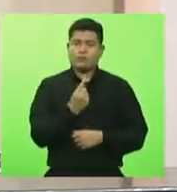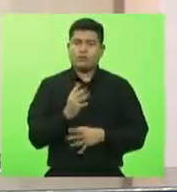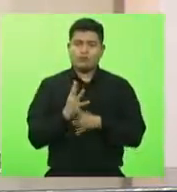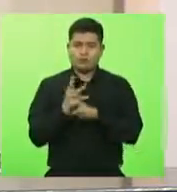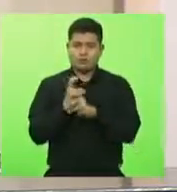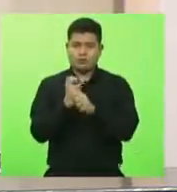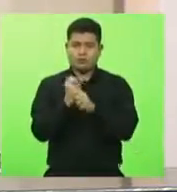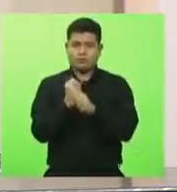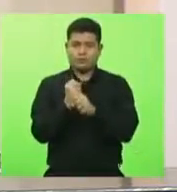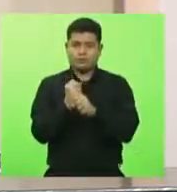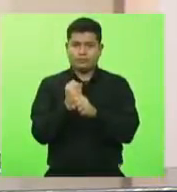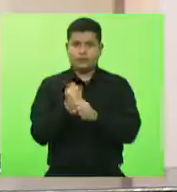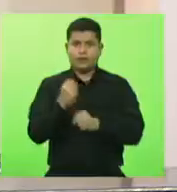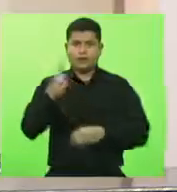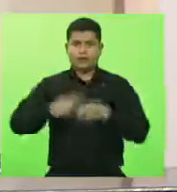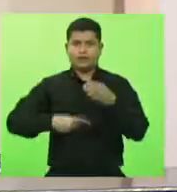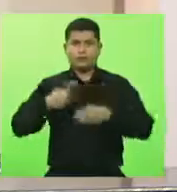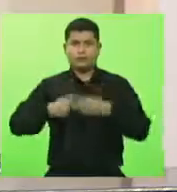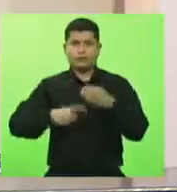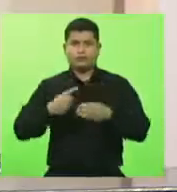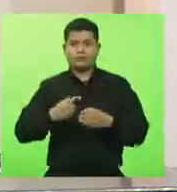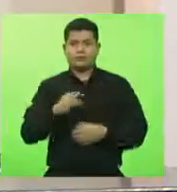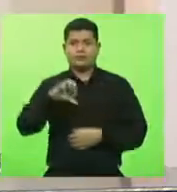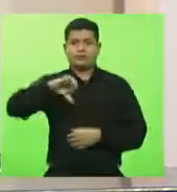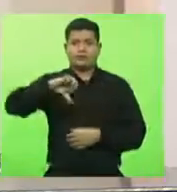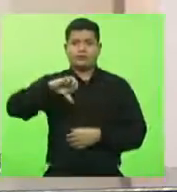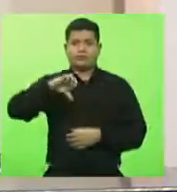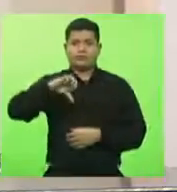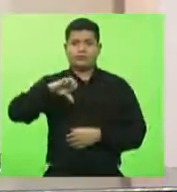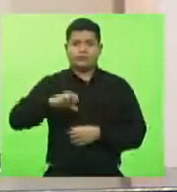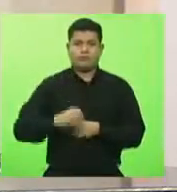vagas na comissão 9 vagas.